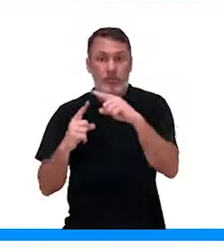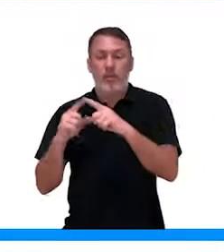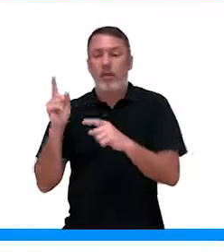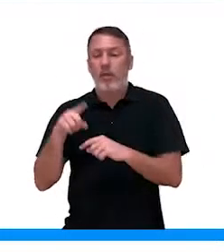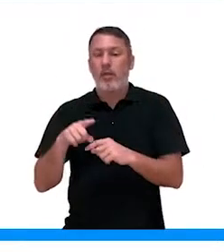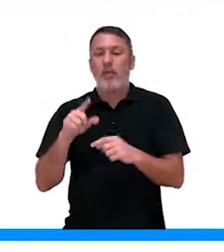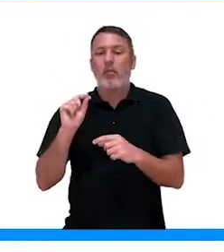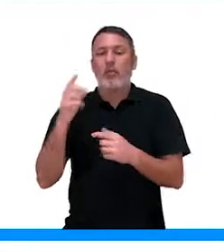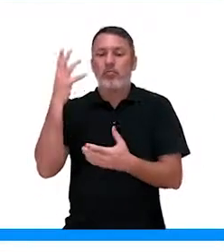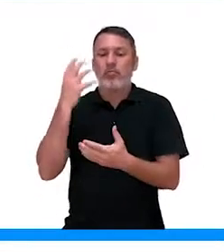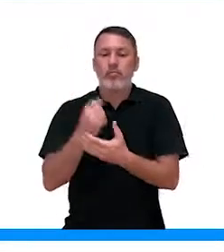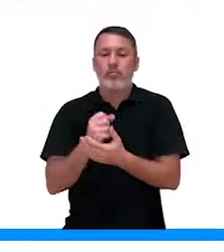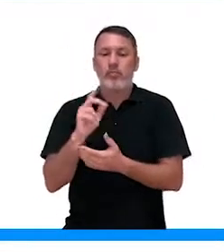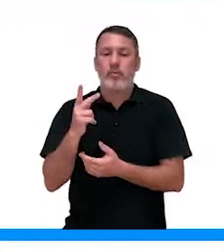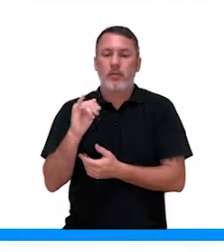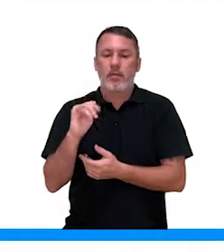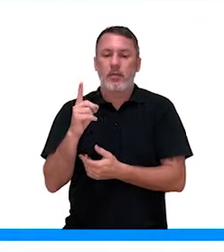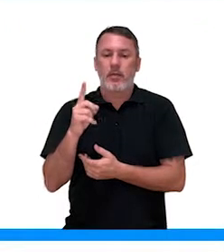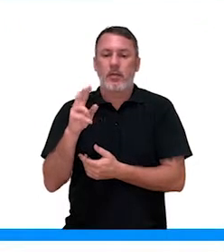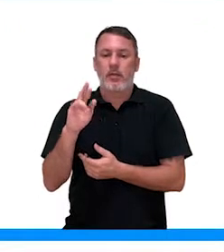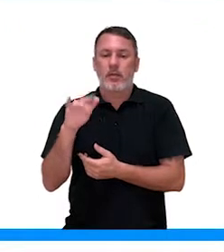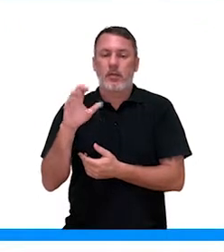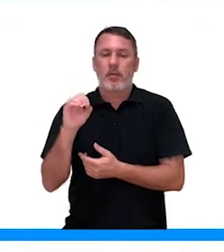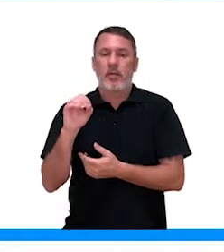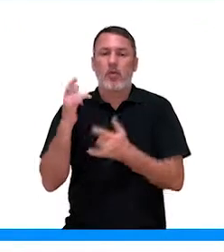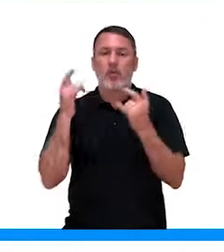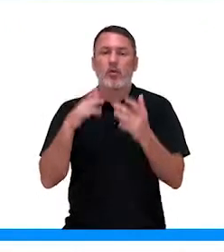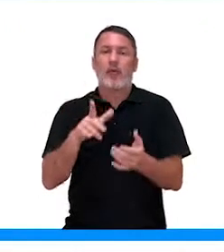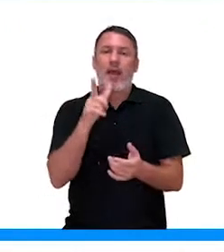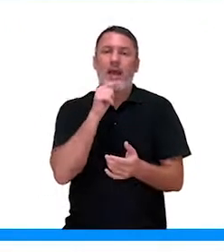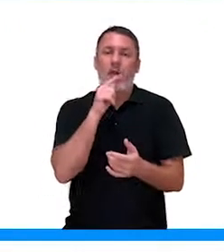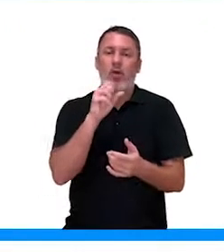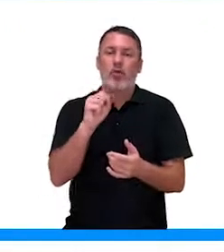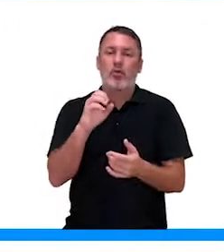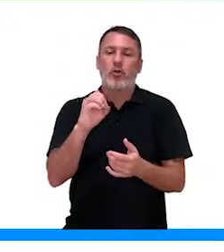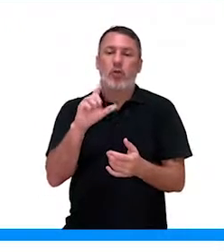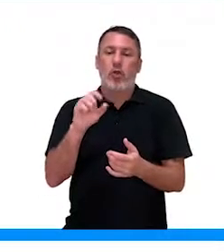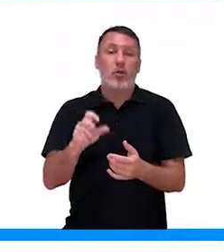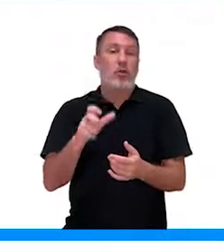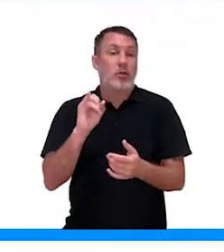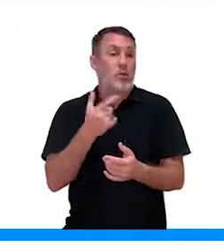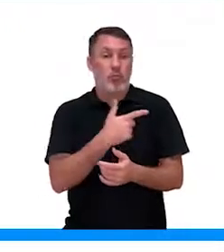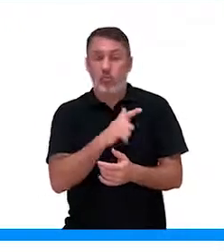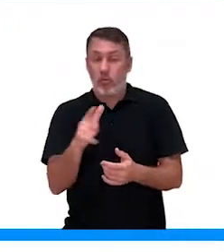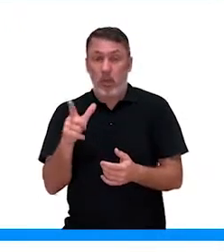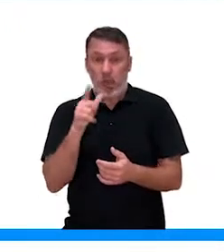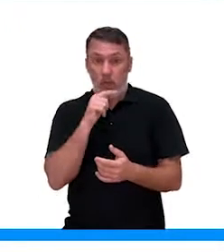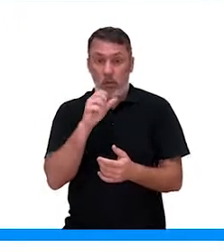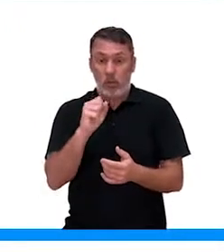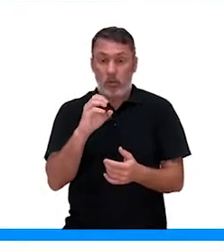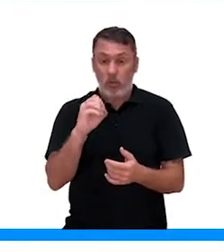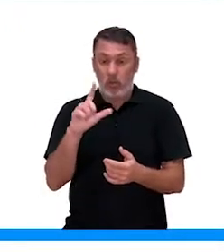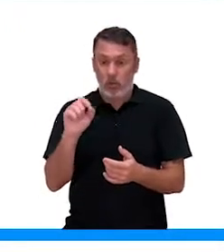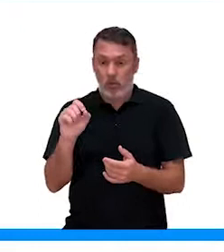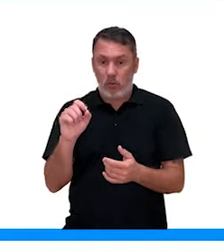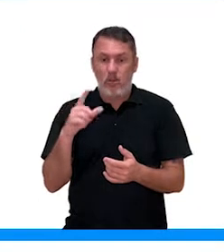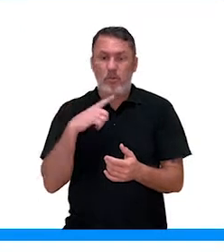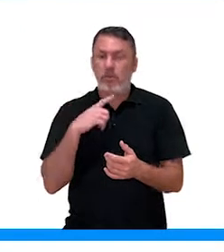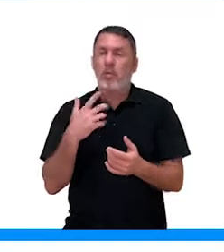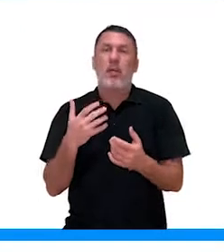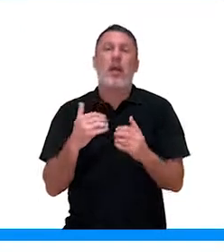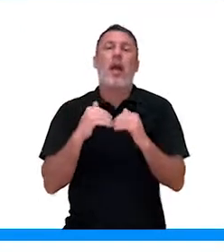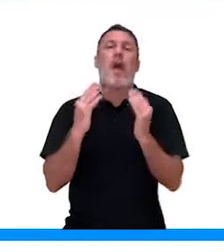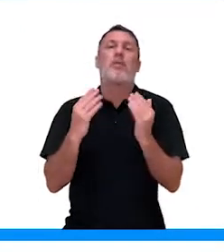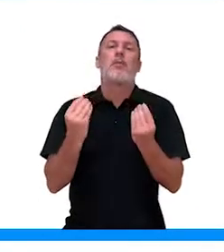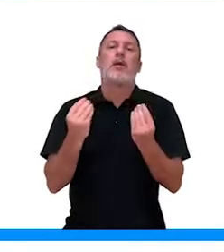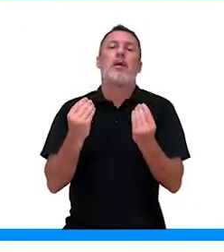é o suprimento hídrico, né? Que é a disponibilidade de água que está presente no solo. Se não tem água para a planta, o estômato não tem